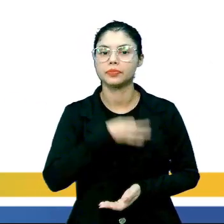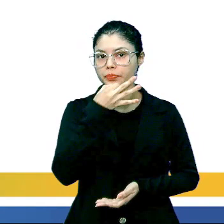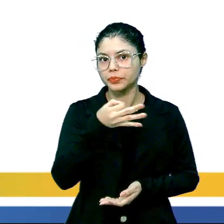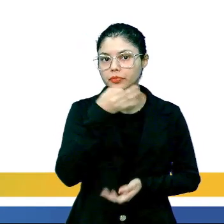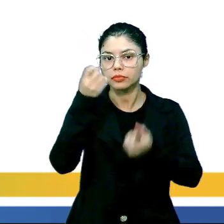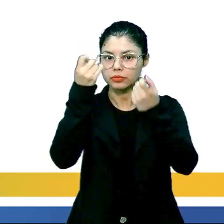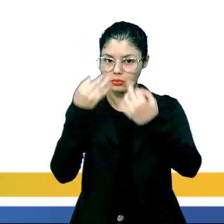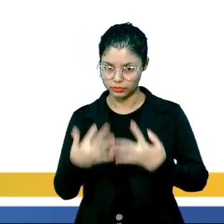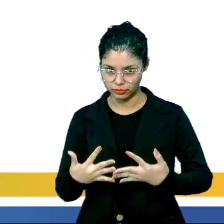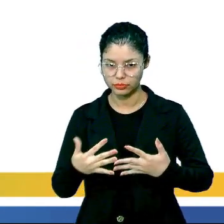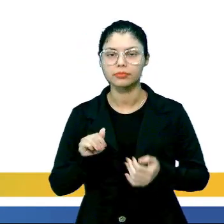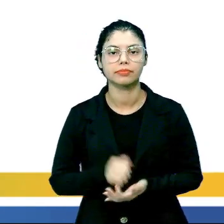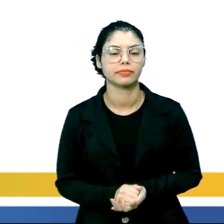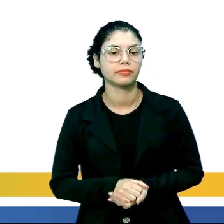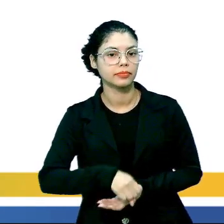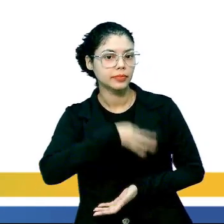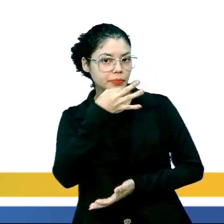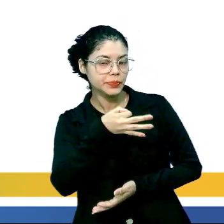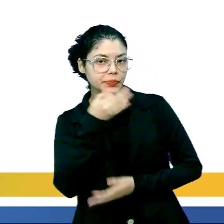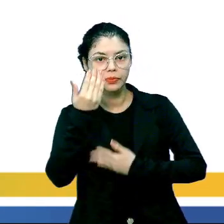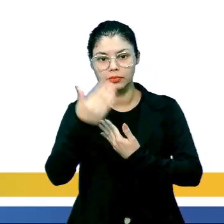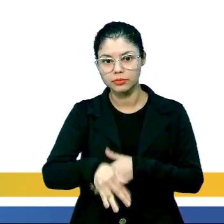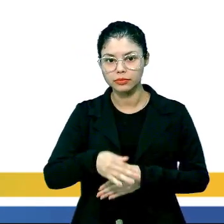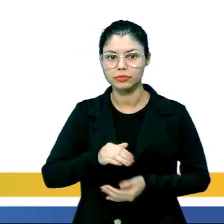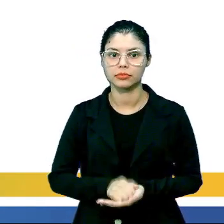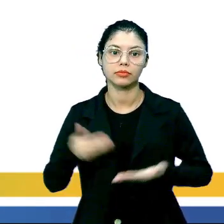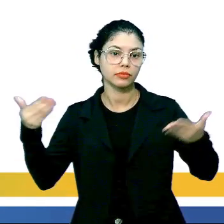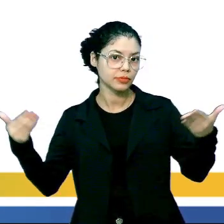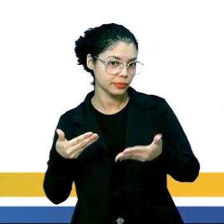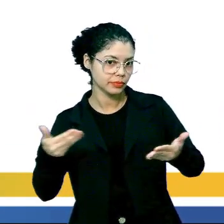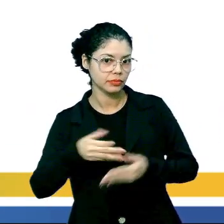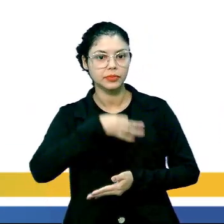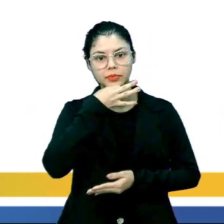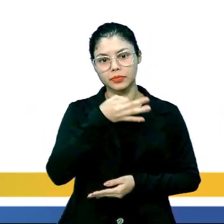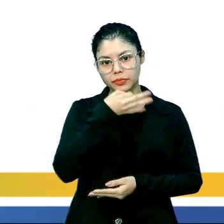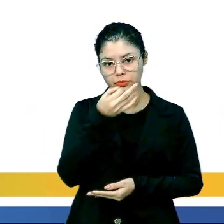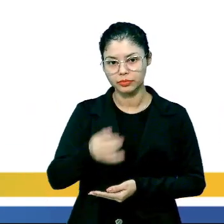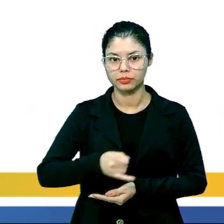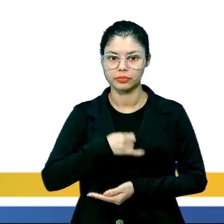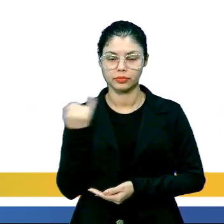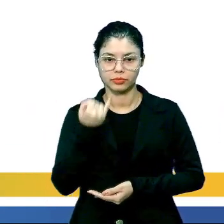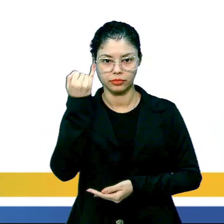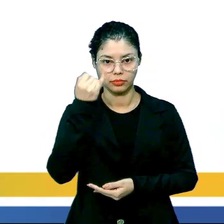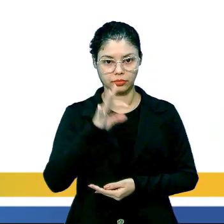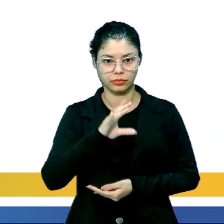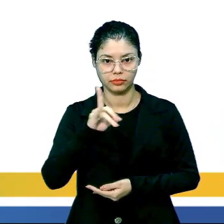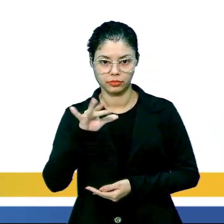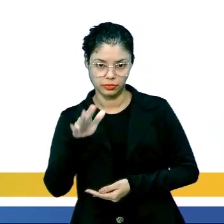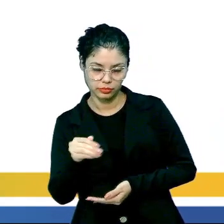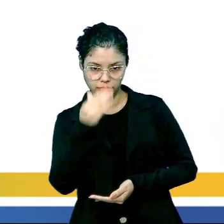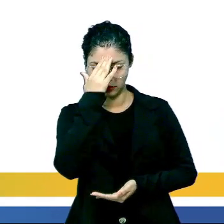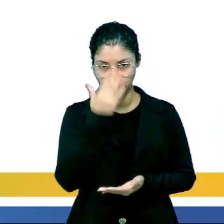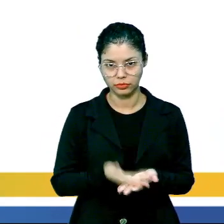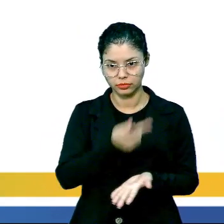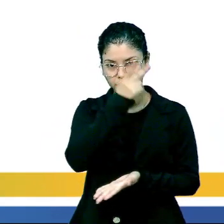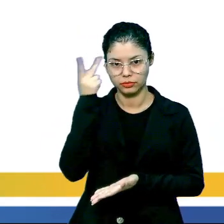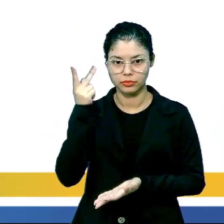Argumento de exemplificação. Argumento de provas. E hoje, argumento de princípio ou crença pessoal.